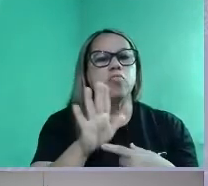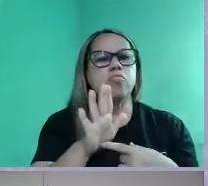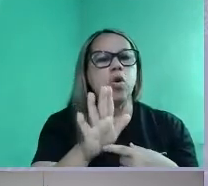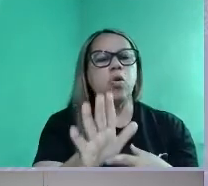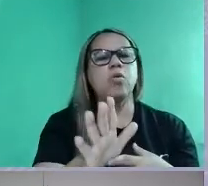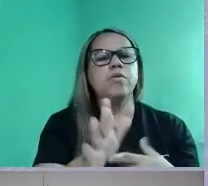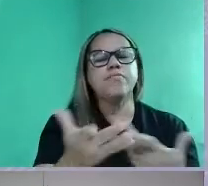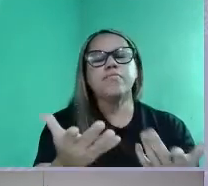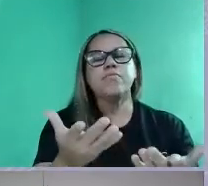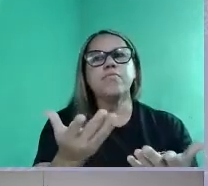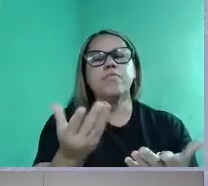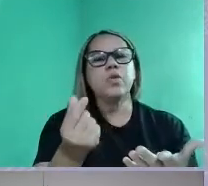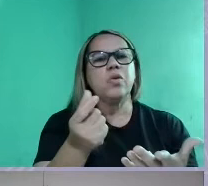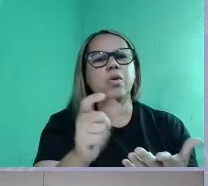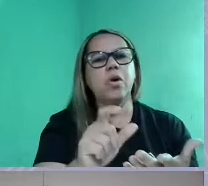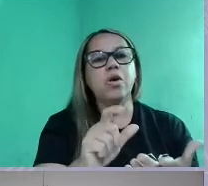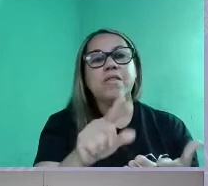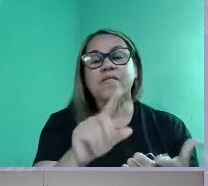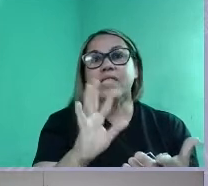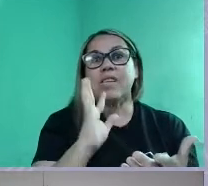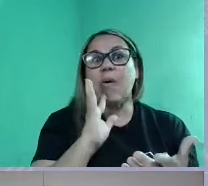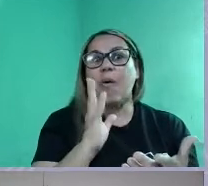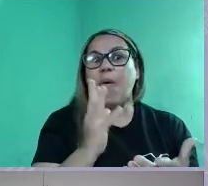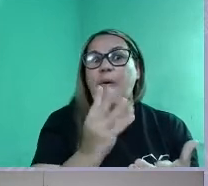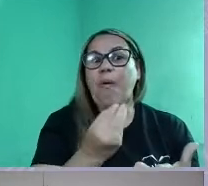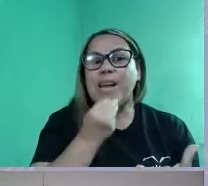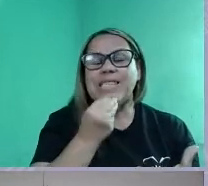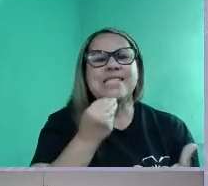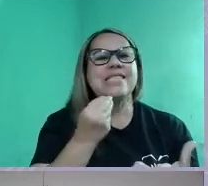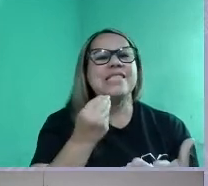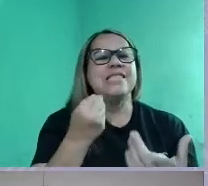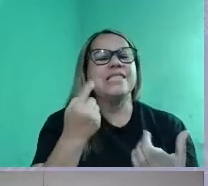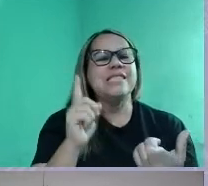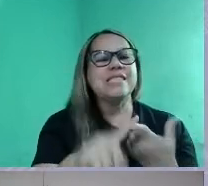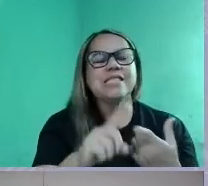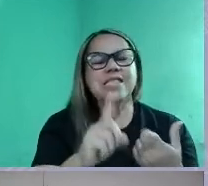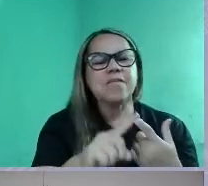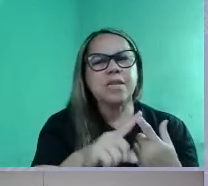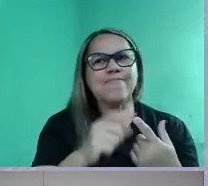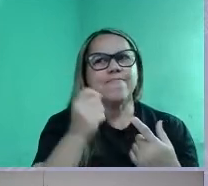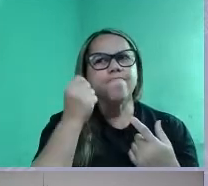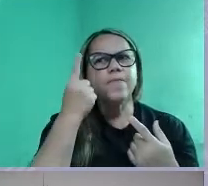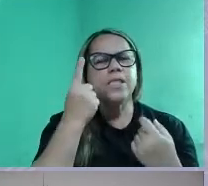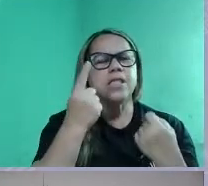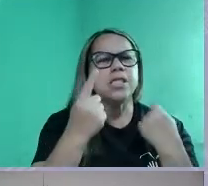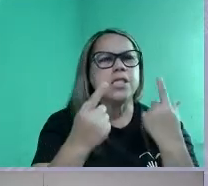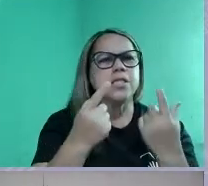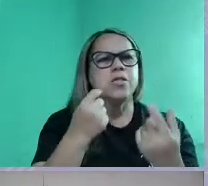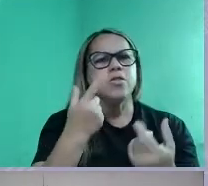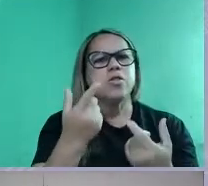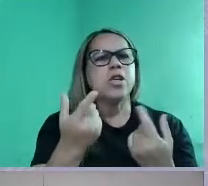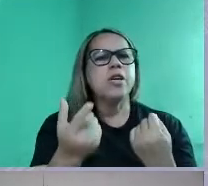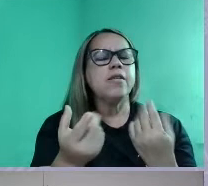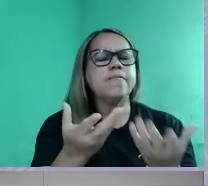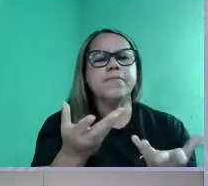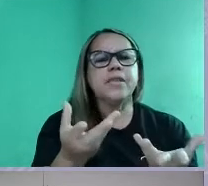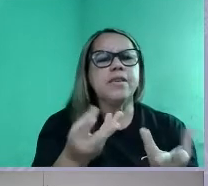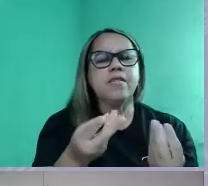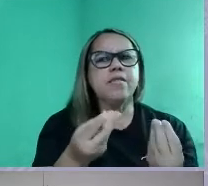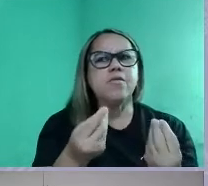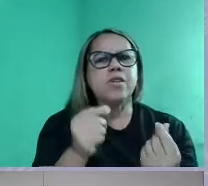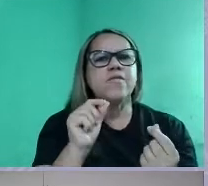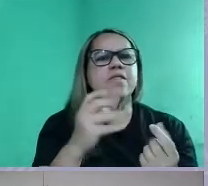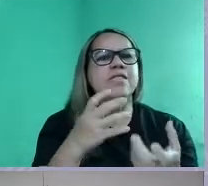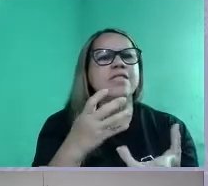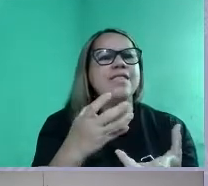os seus conhecimentos e ao mesmo tempo dar a ideia de vocês em relação àquilo ali, a impressão de